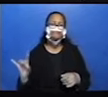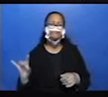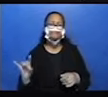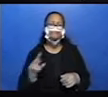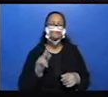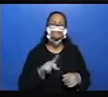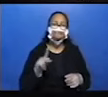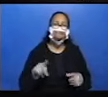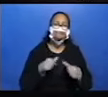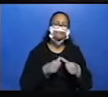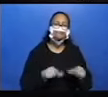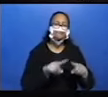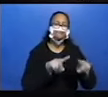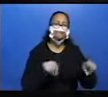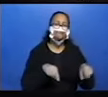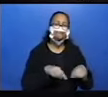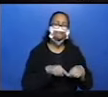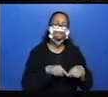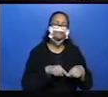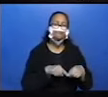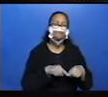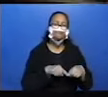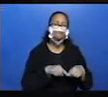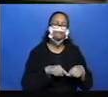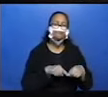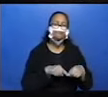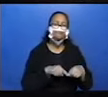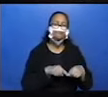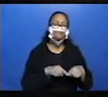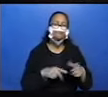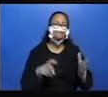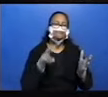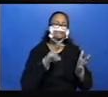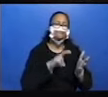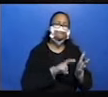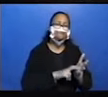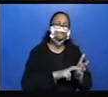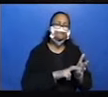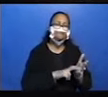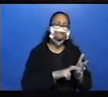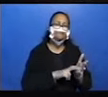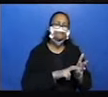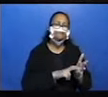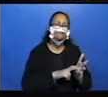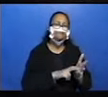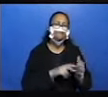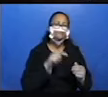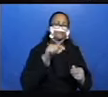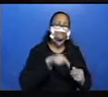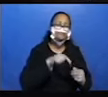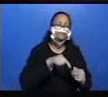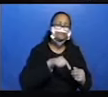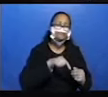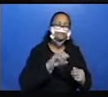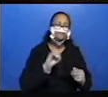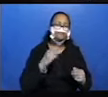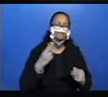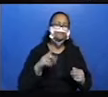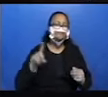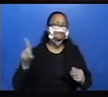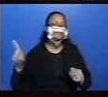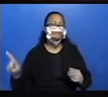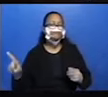Ela está... Desde cedo. Ela está lá ou ela está aqui desde cedo?